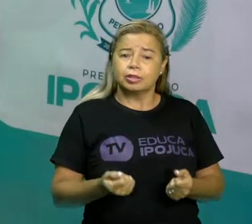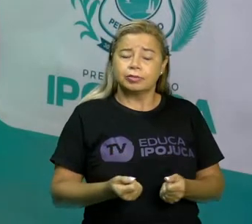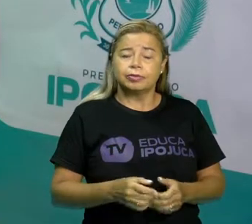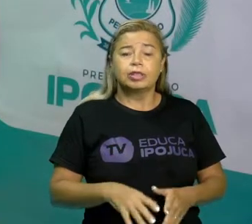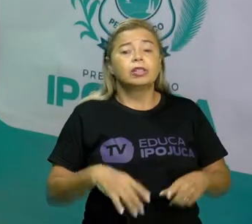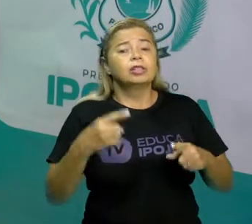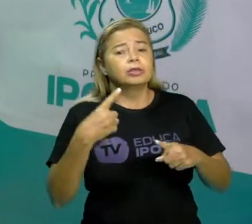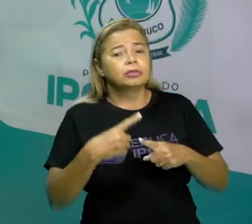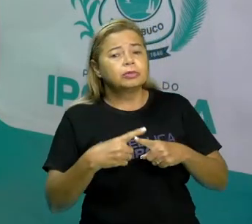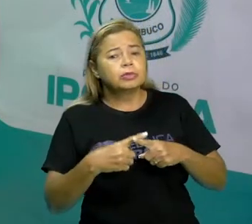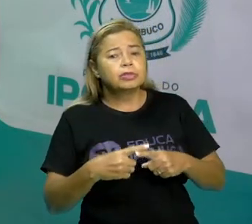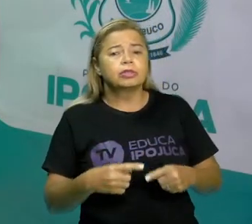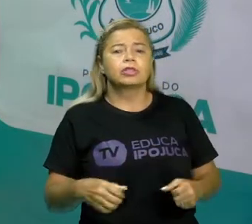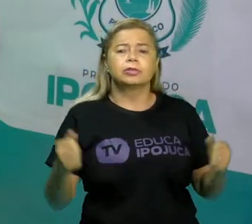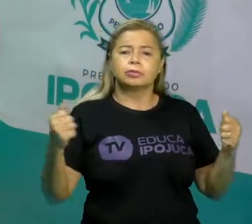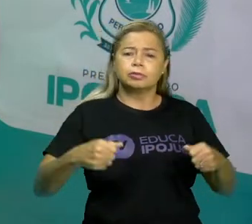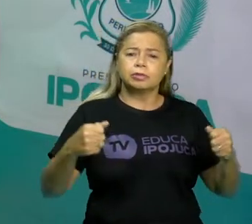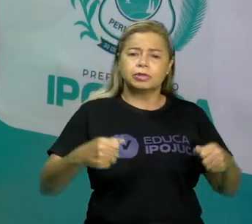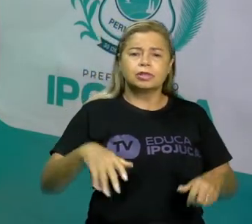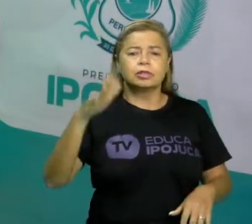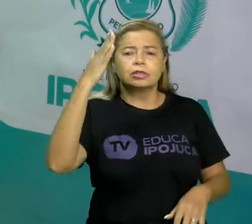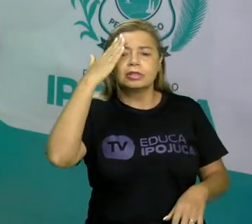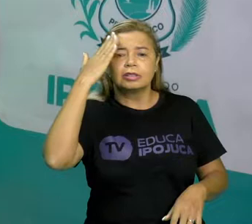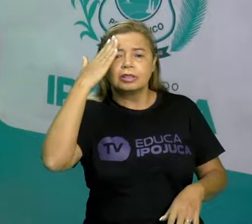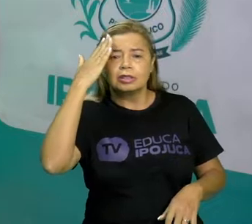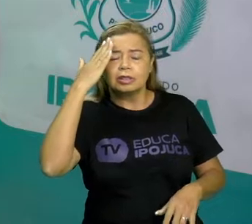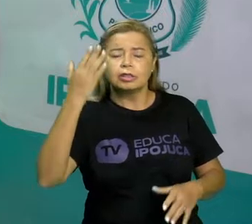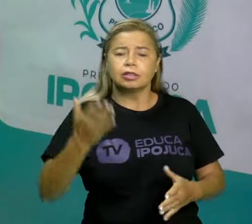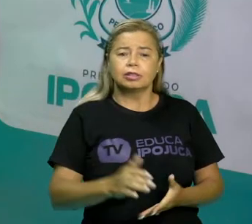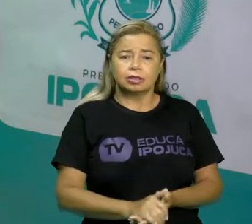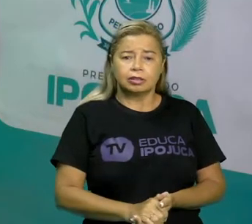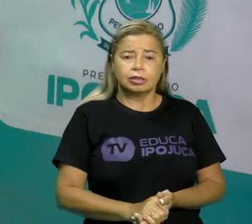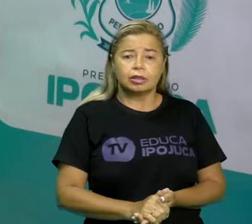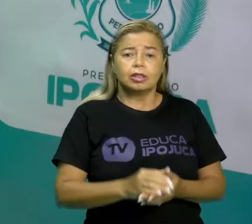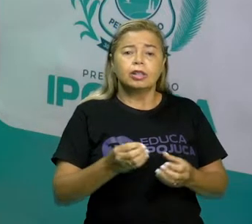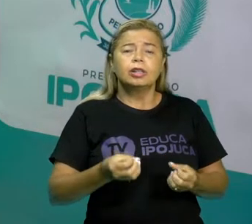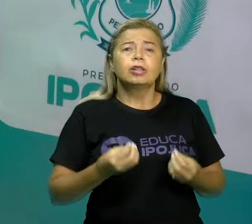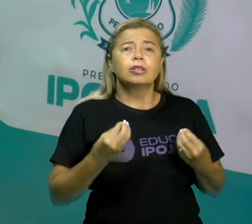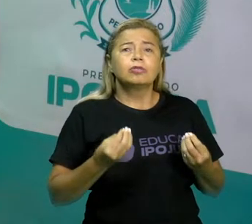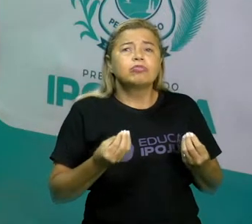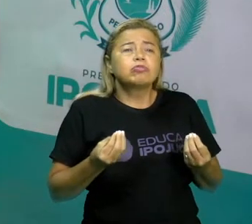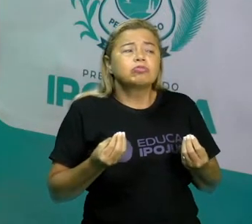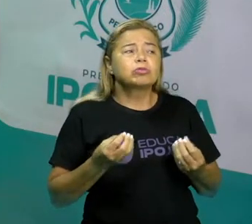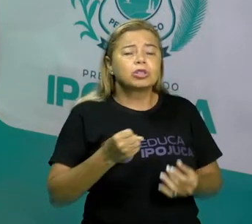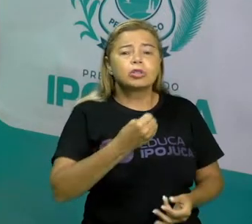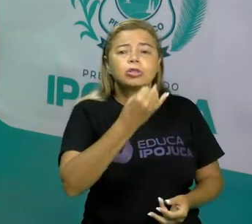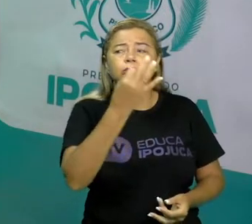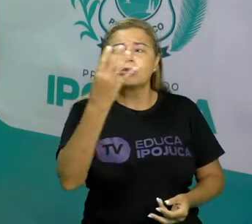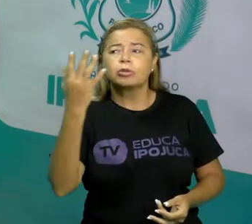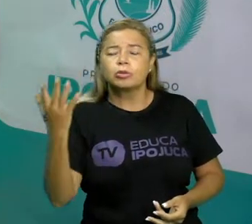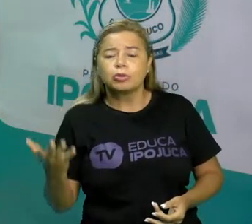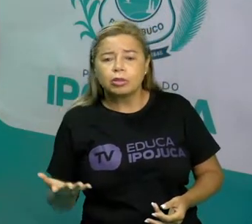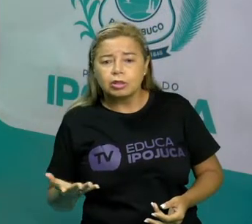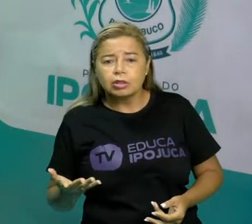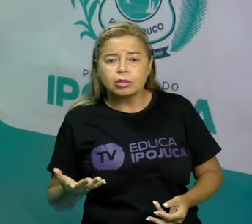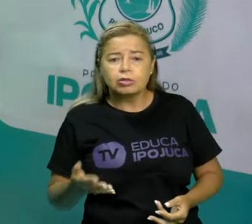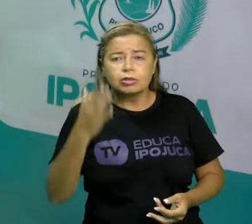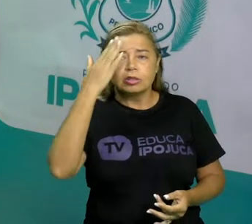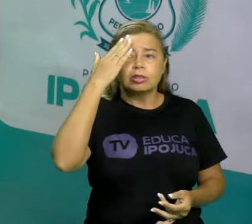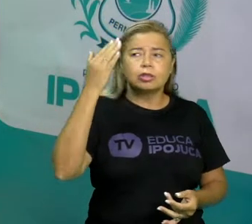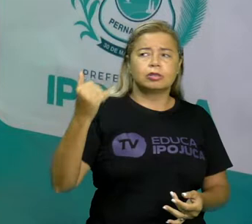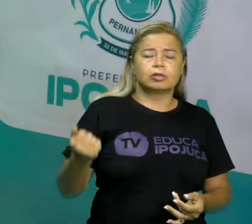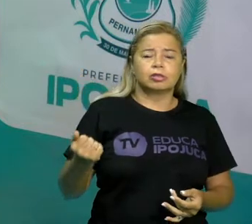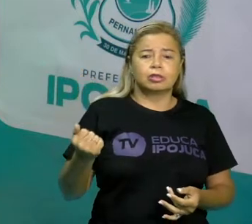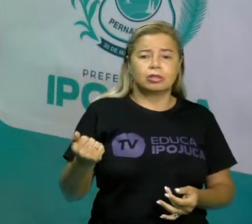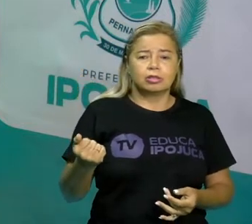entender no nosso quarto ano, até quanto eu sei contar. O que eu aprendi no meu terceiro